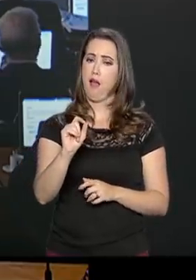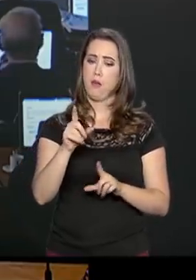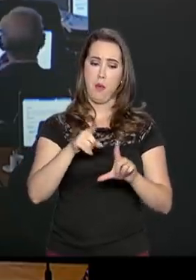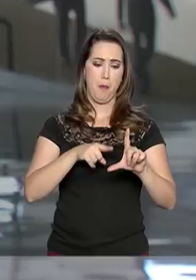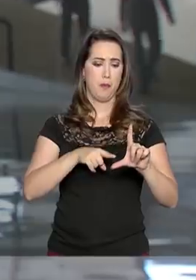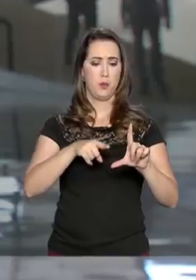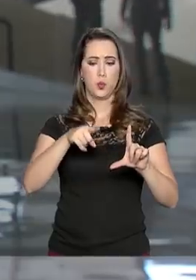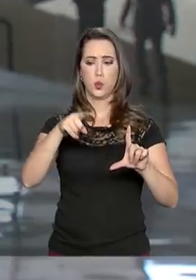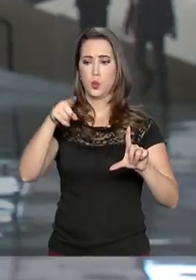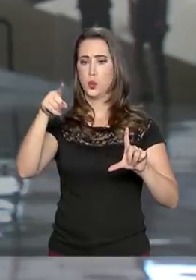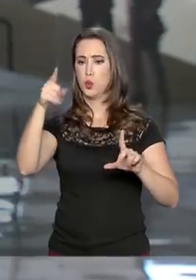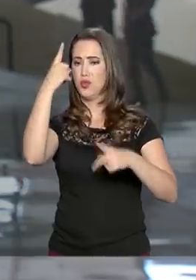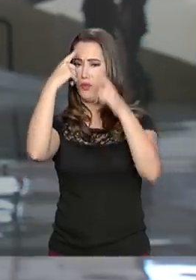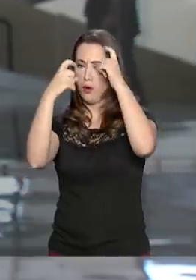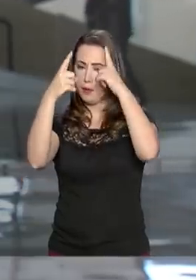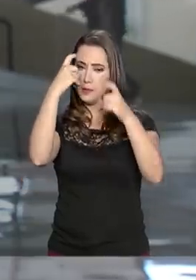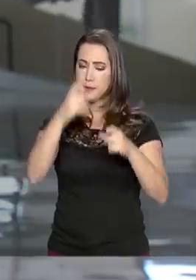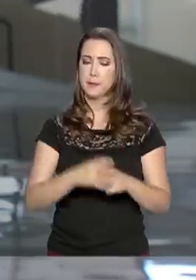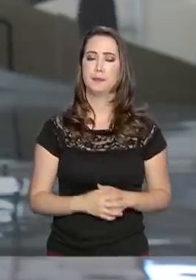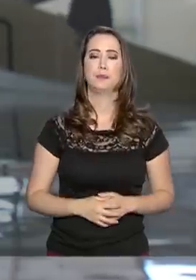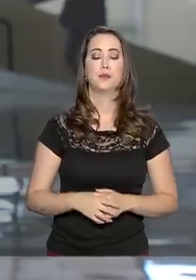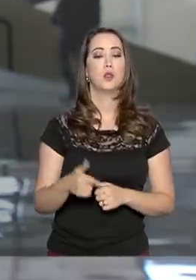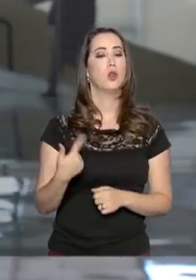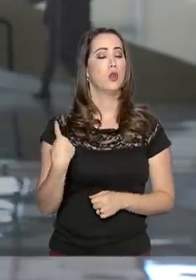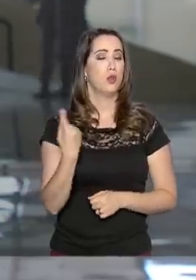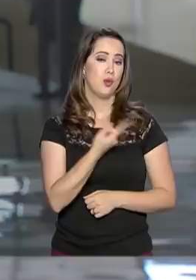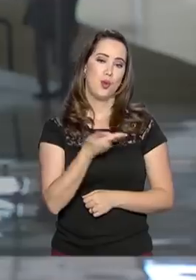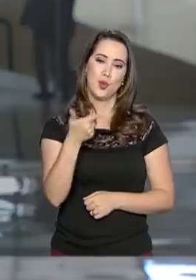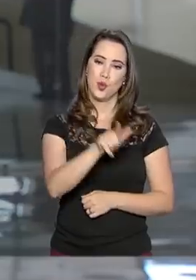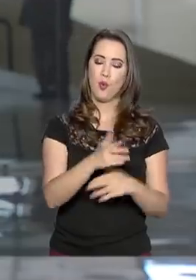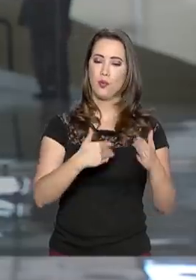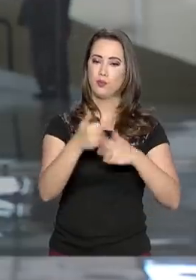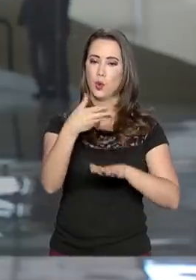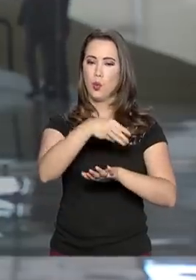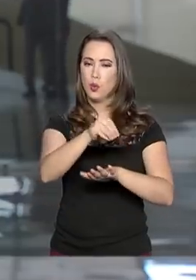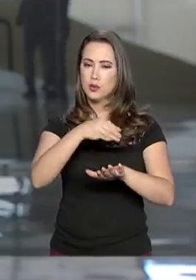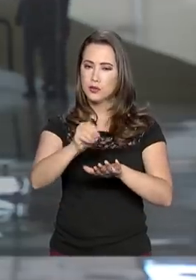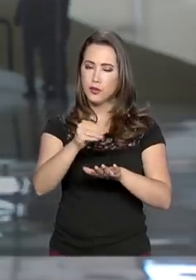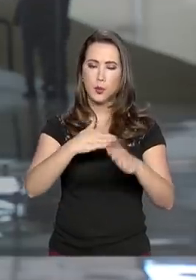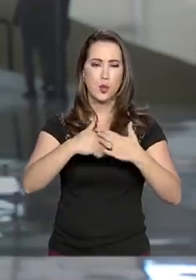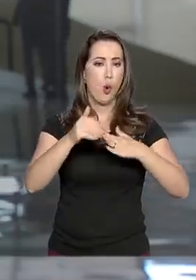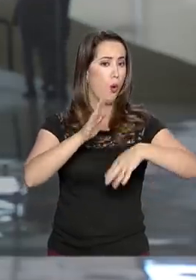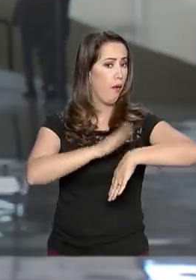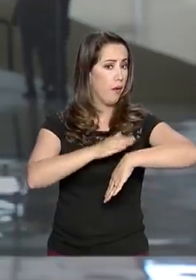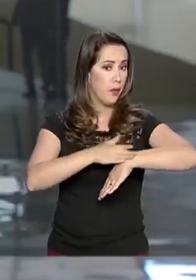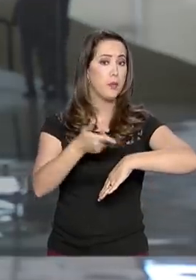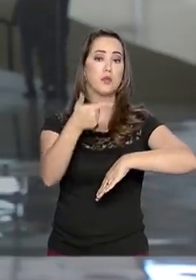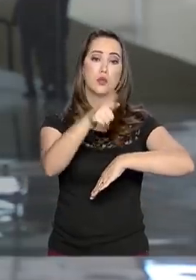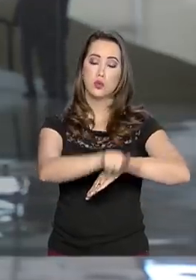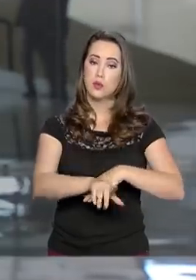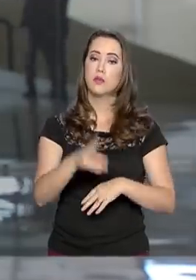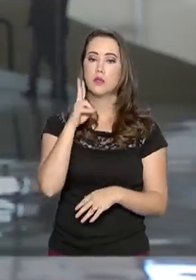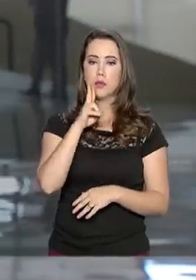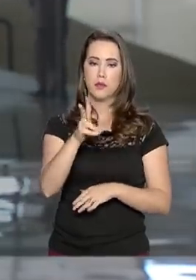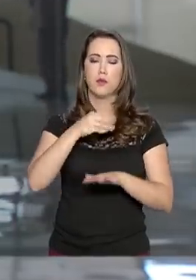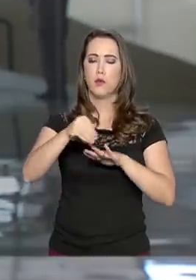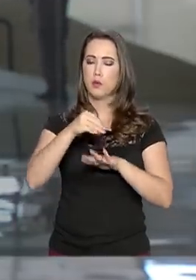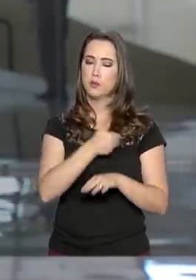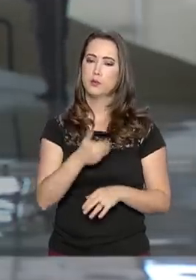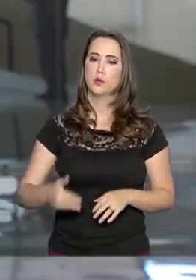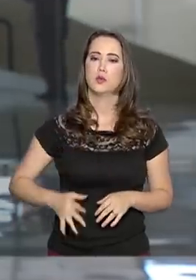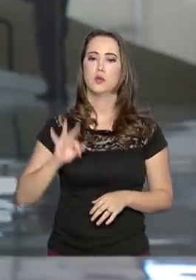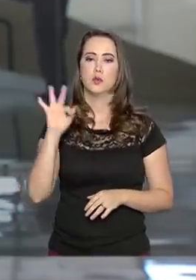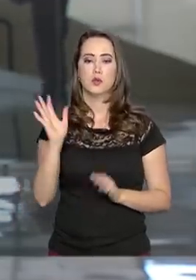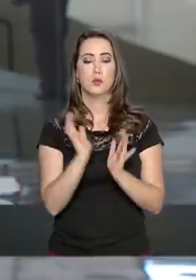elevados. Nós podemos voltar a qualquer momento com outras informações. Você acompanha também informações do governo federal nas